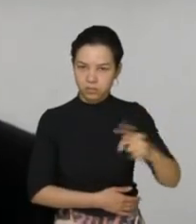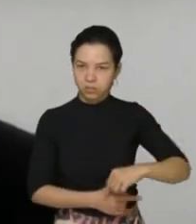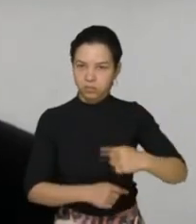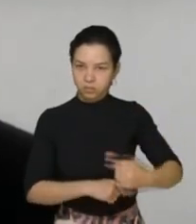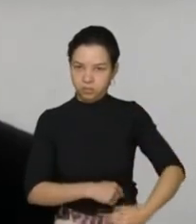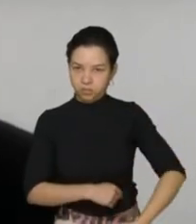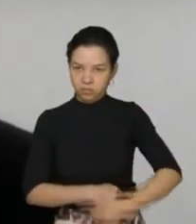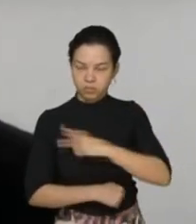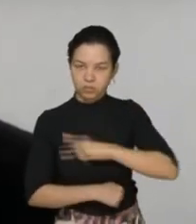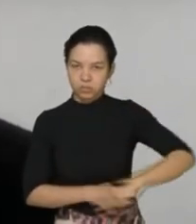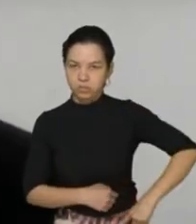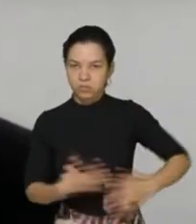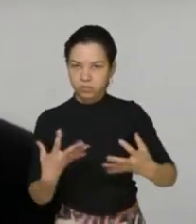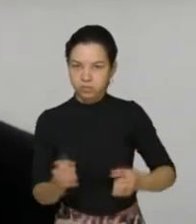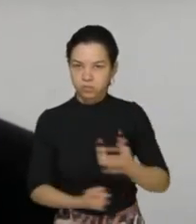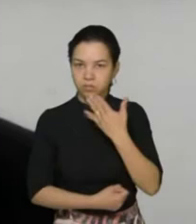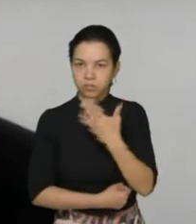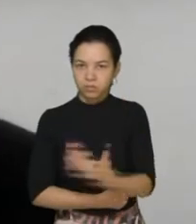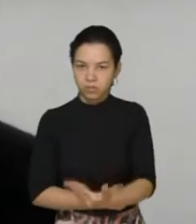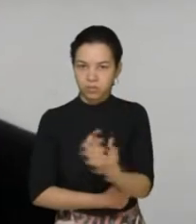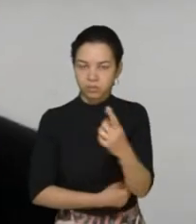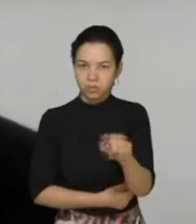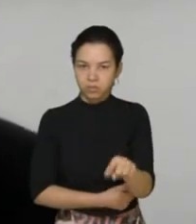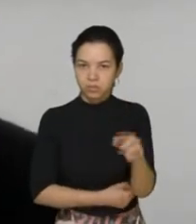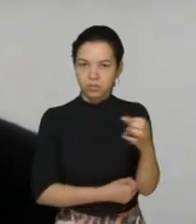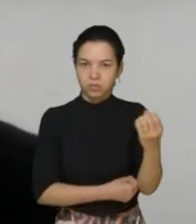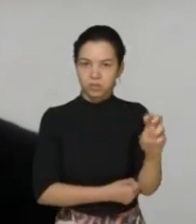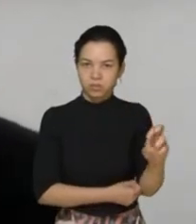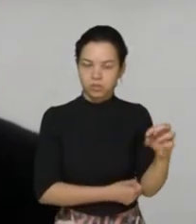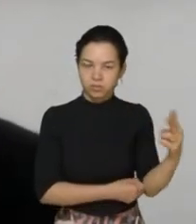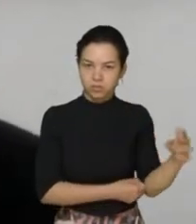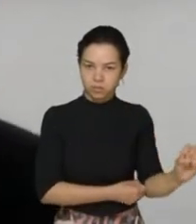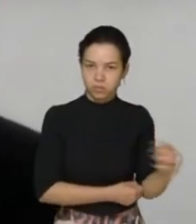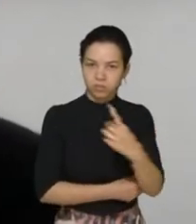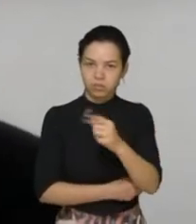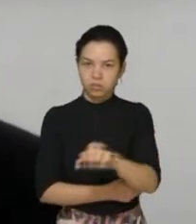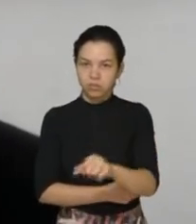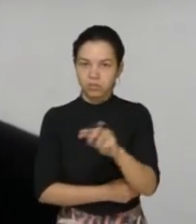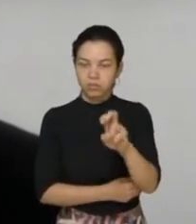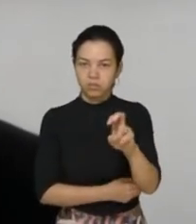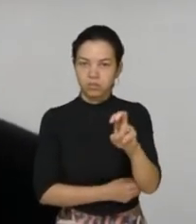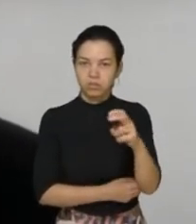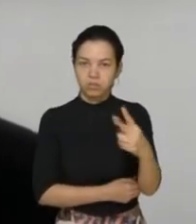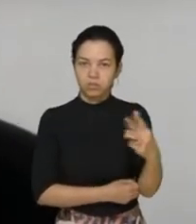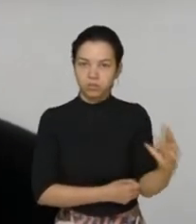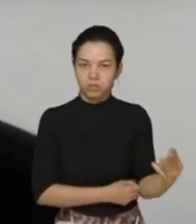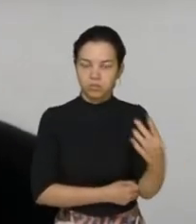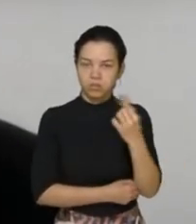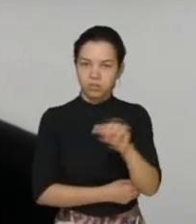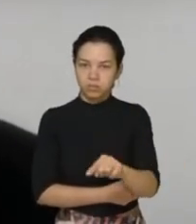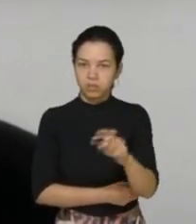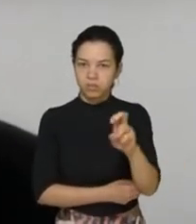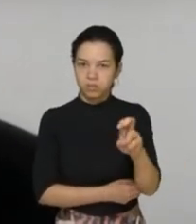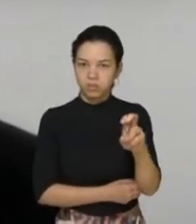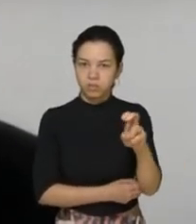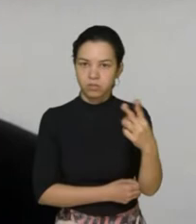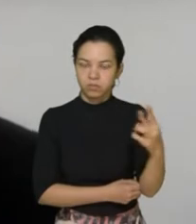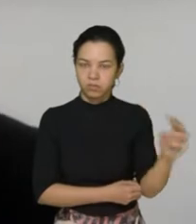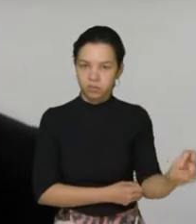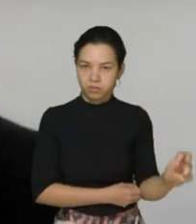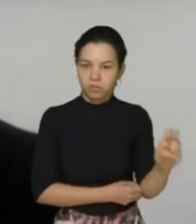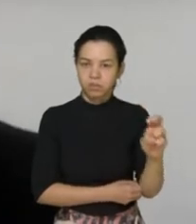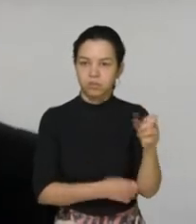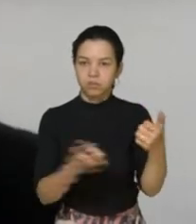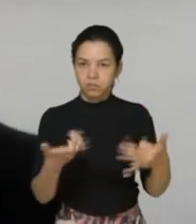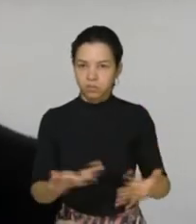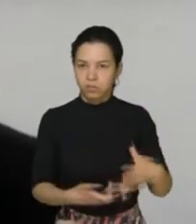deferiu os requerimentos 1.520, 1.523 e 1.525. Explicações pessoais. Não houve oradores